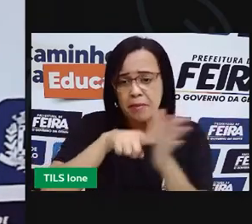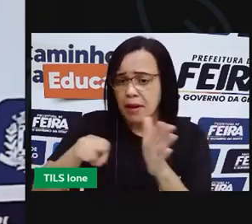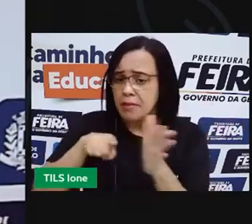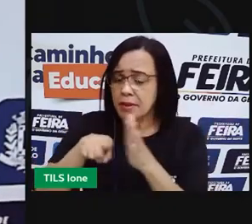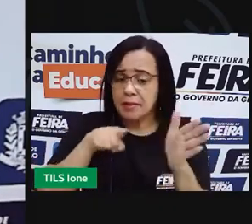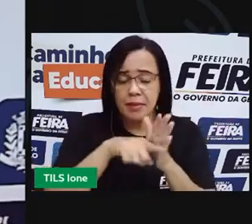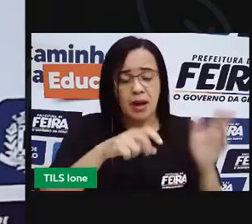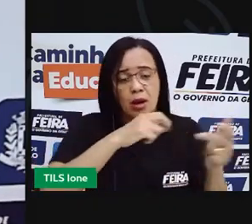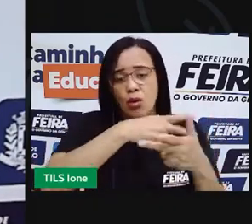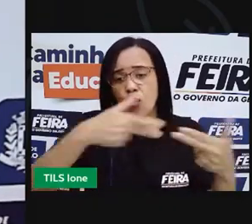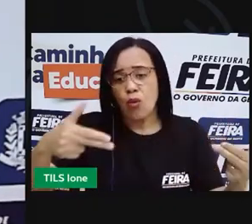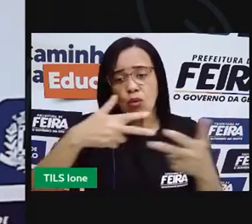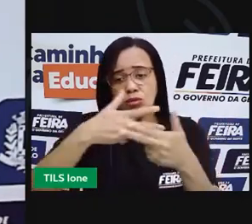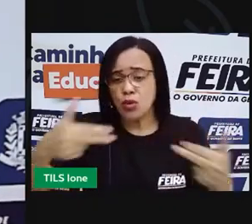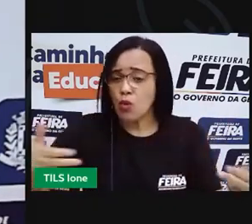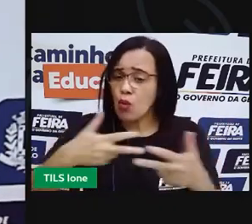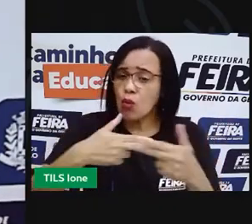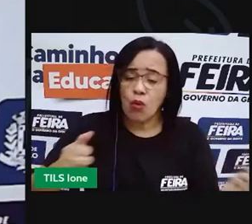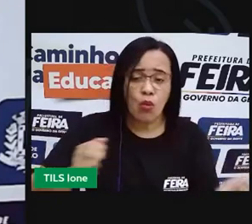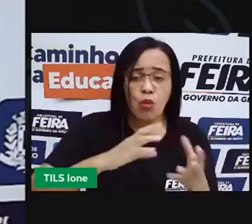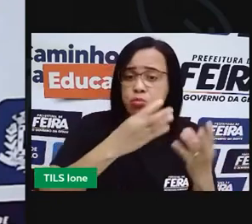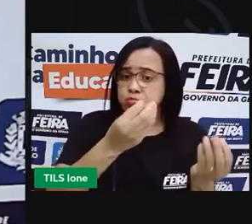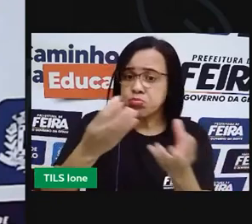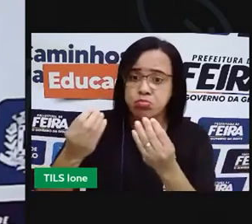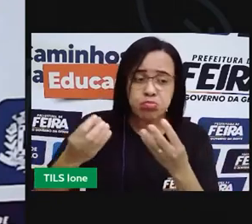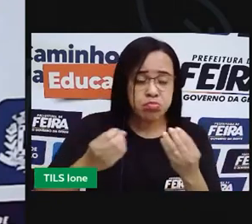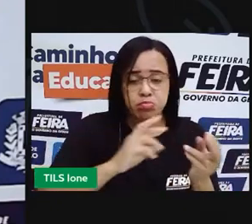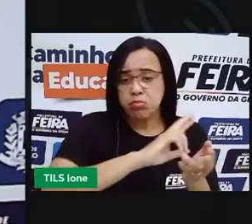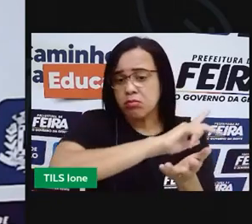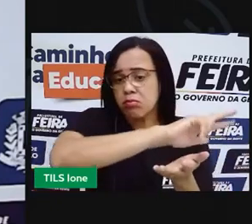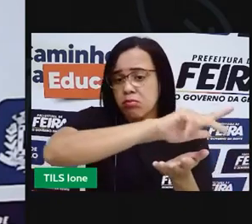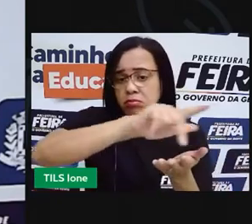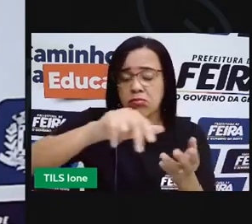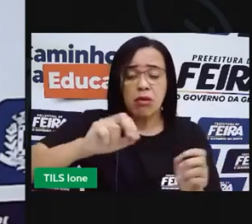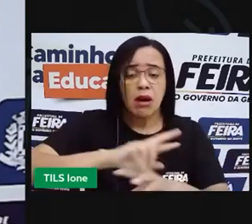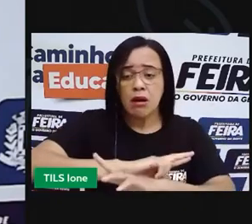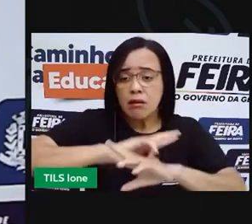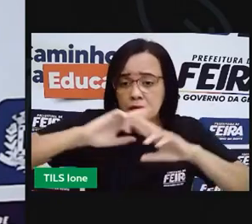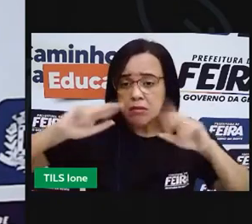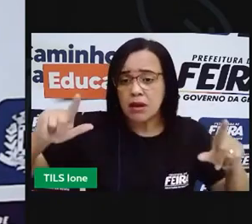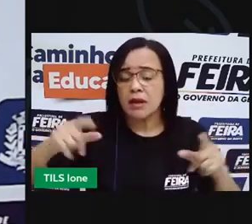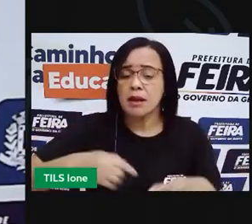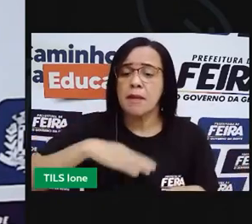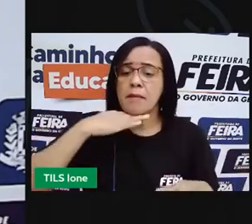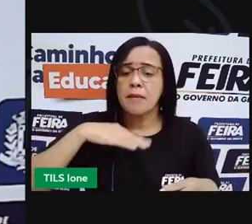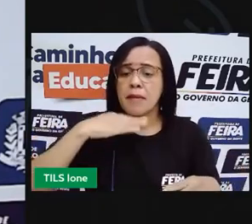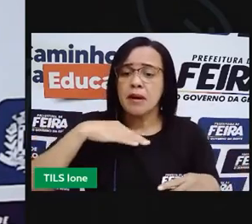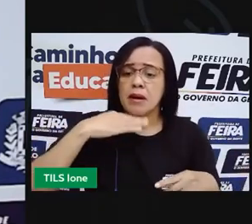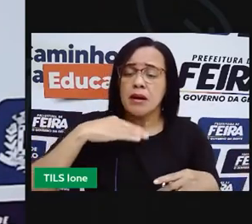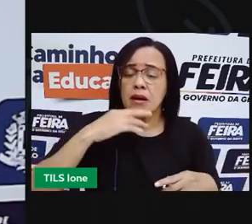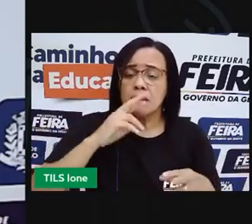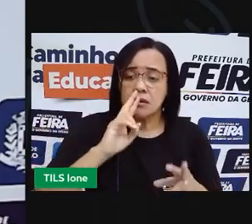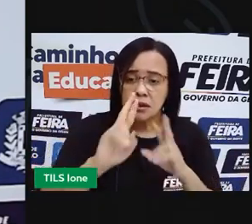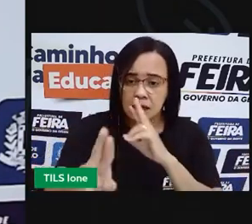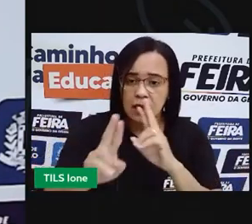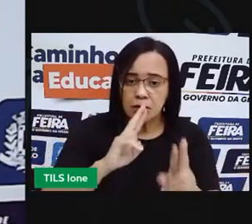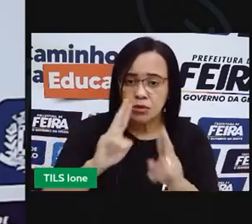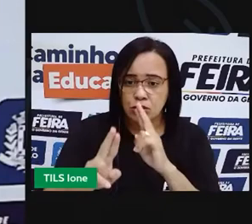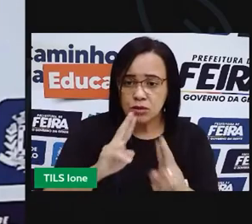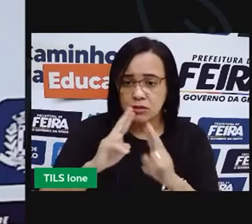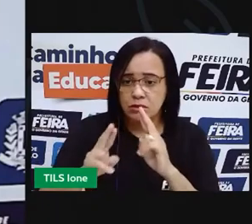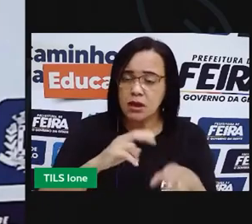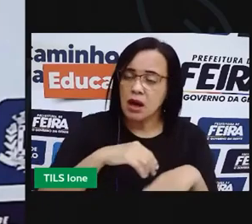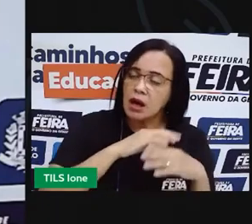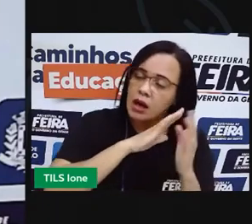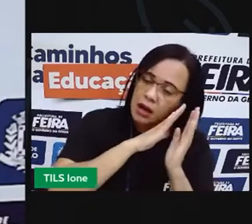diferentes, para que a mãe fosse respondendo e o som fosse chegando para ele.